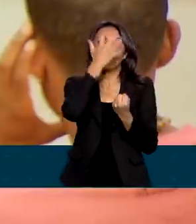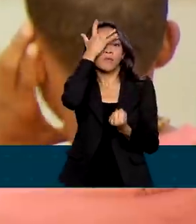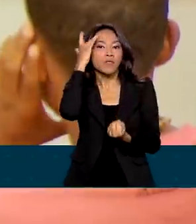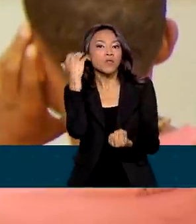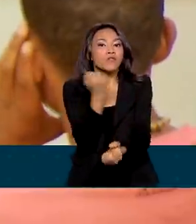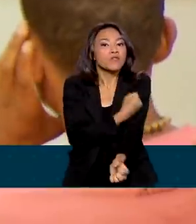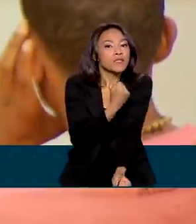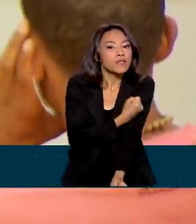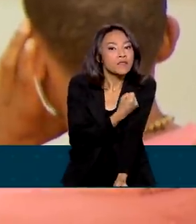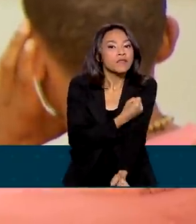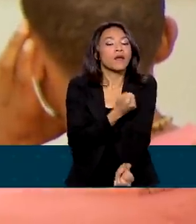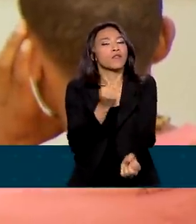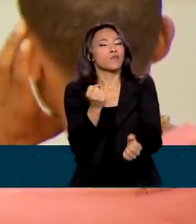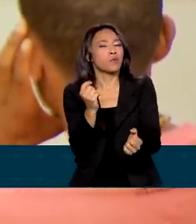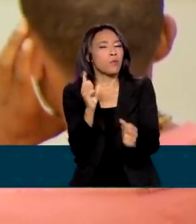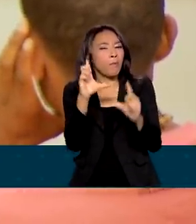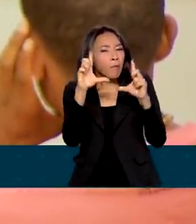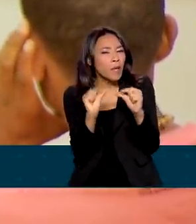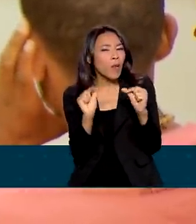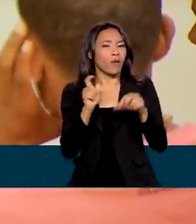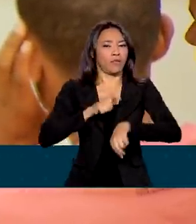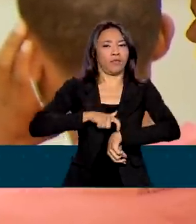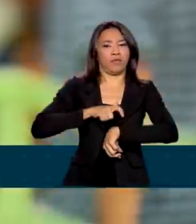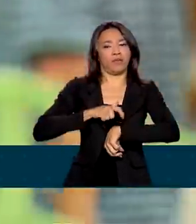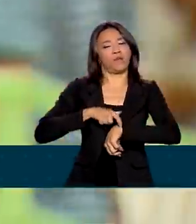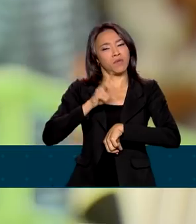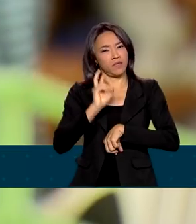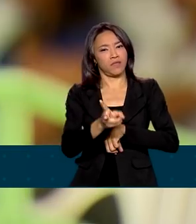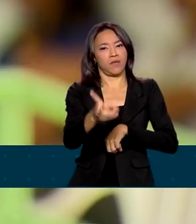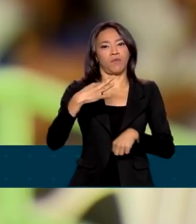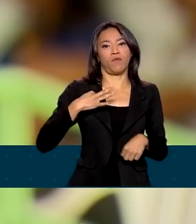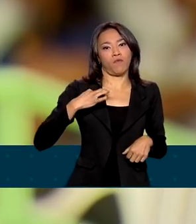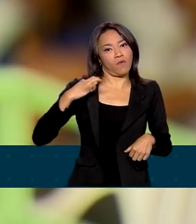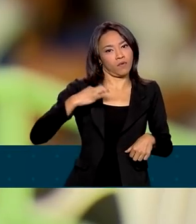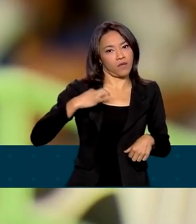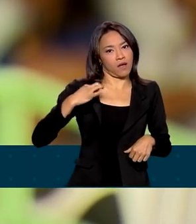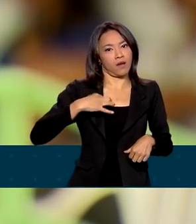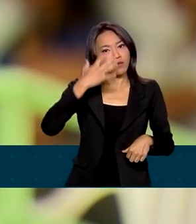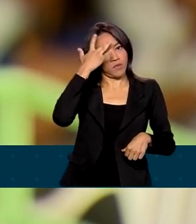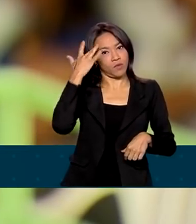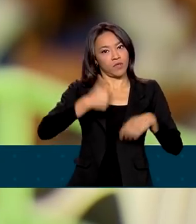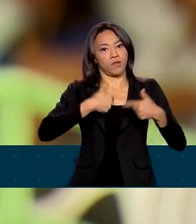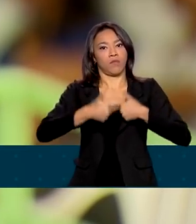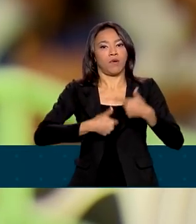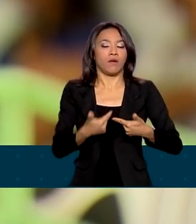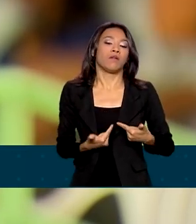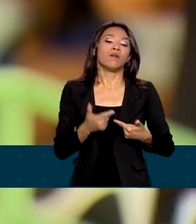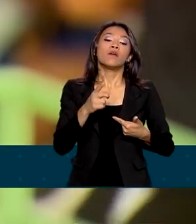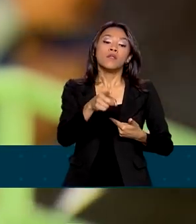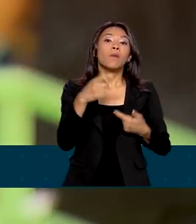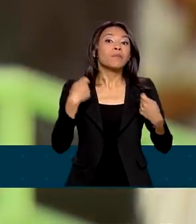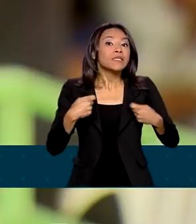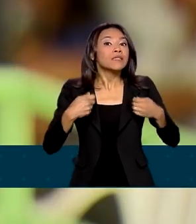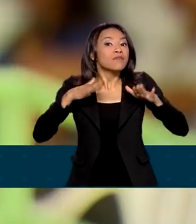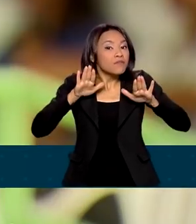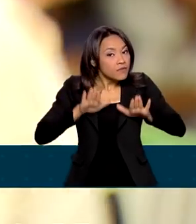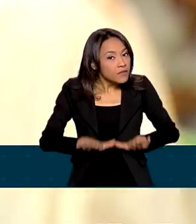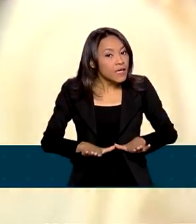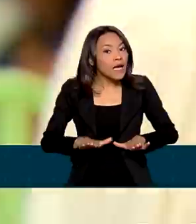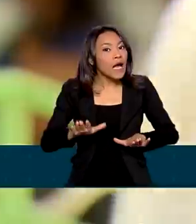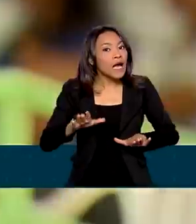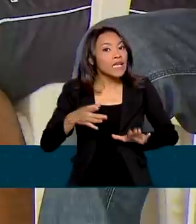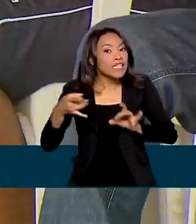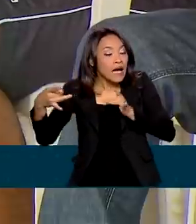químicos de forma temporária e sempre voluntária. Ou seja, o usuário deve querer ficar livre do